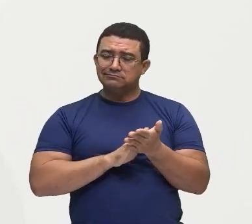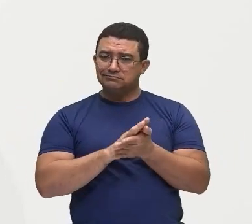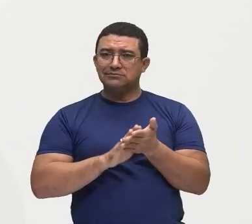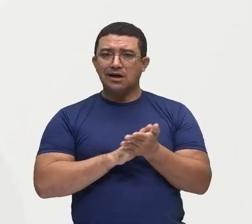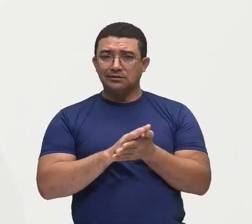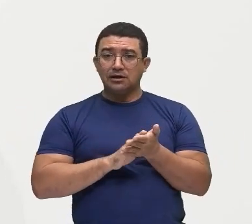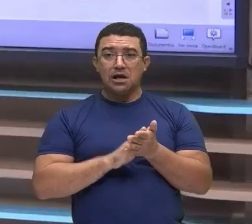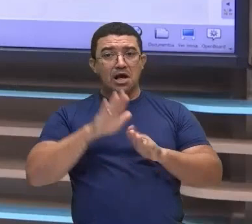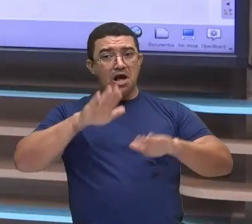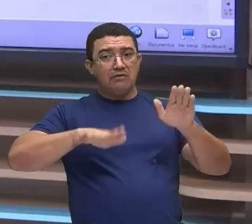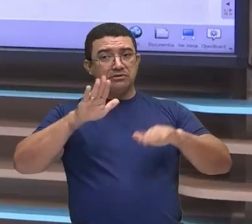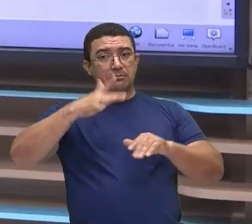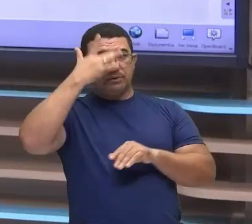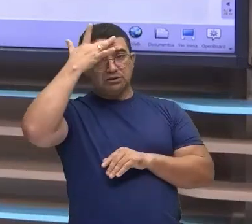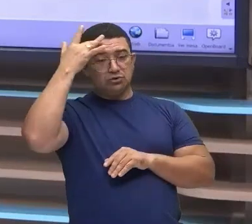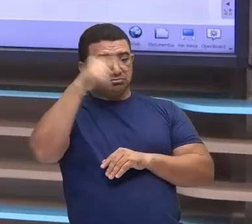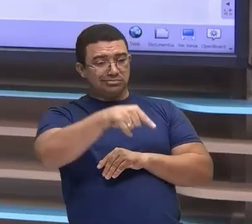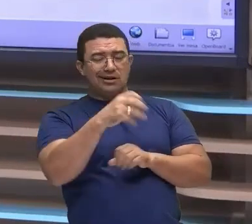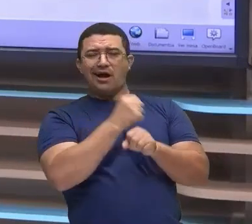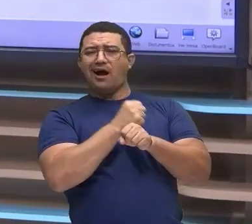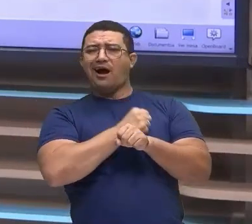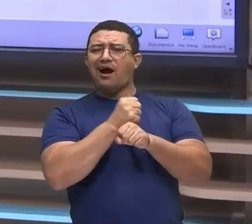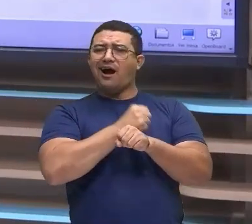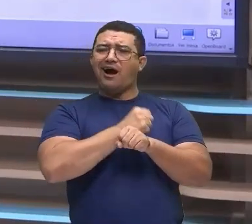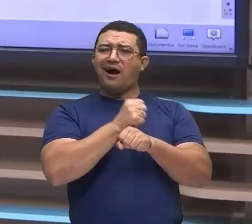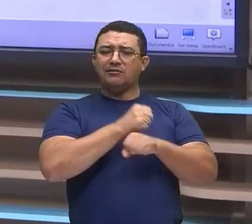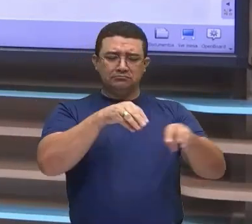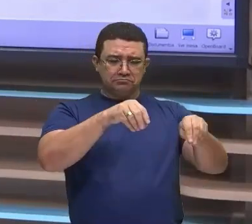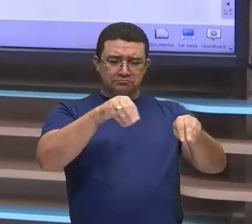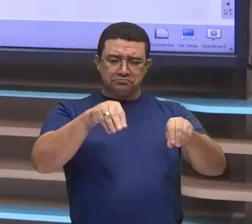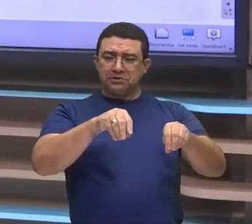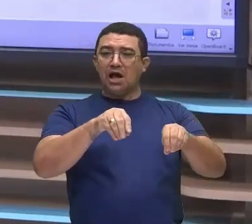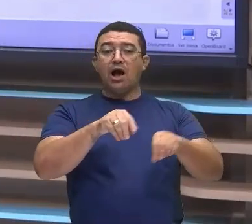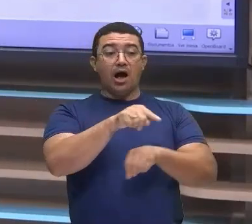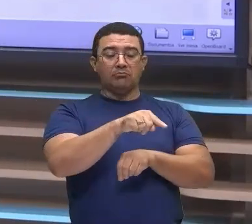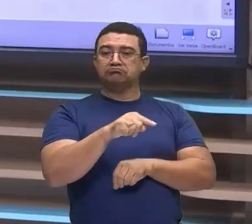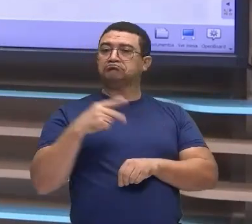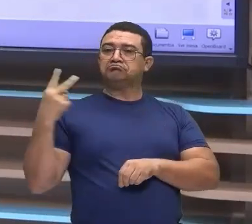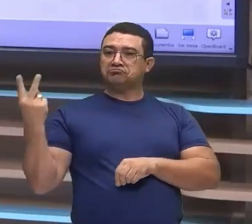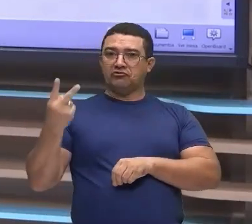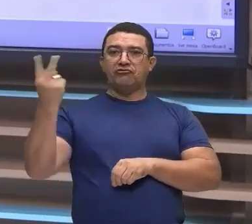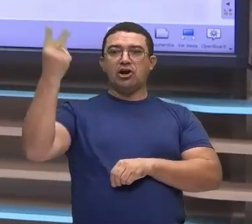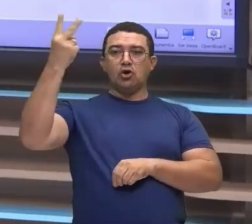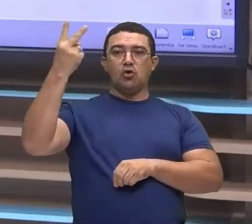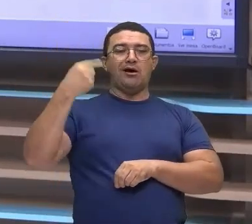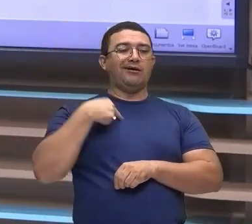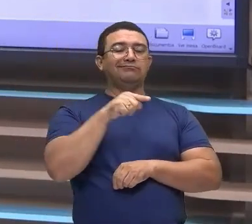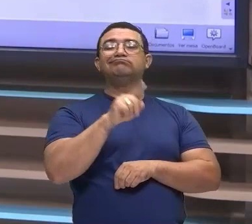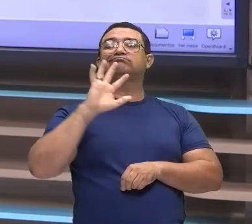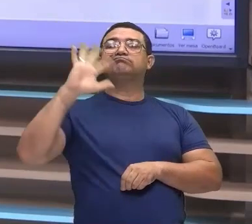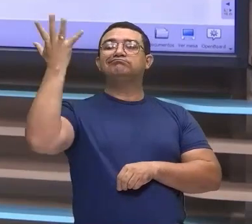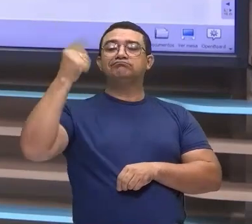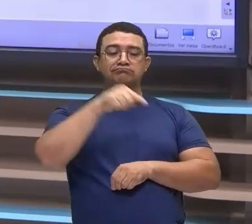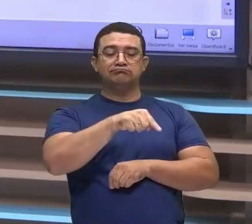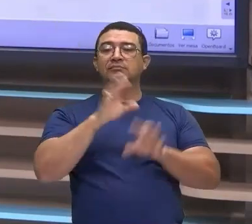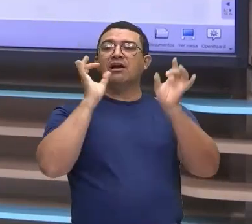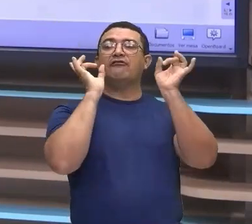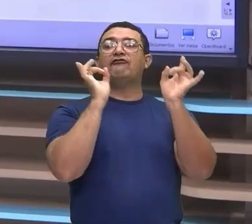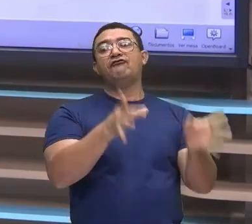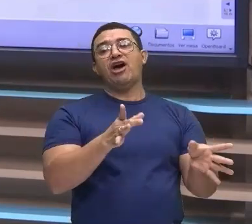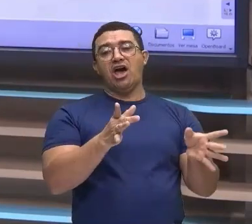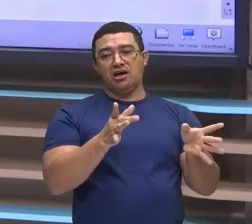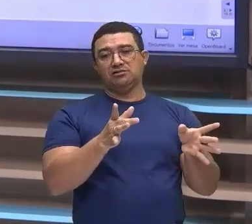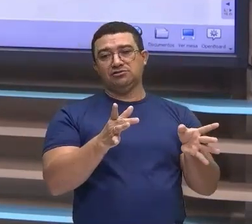valorizada, né? Crescer ali o seu valor no mercado imobiliário, pra ele